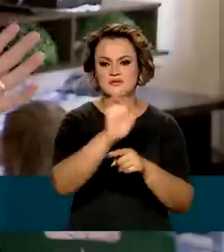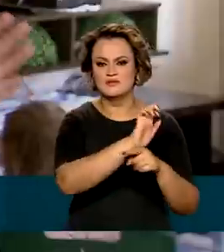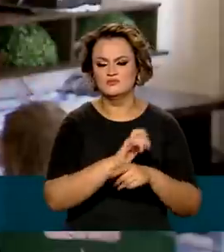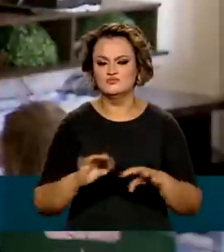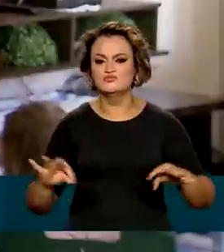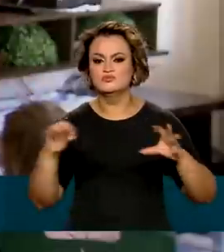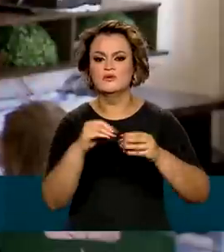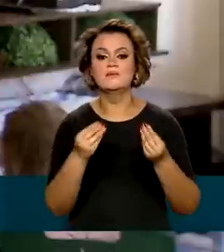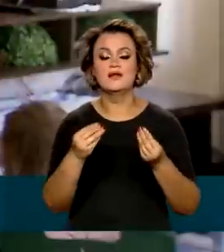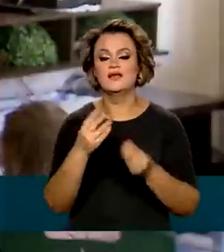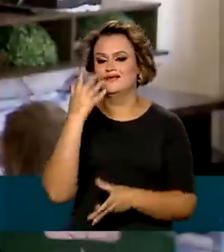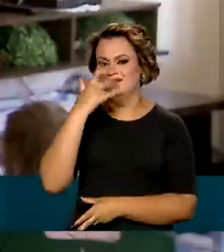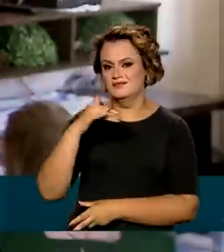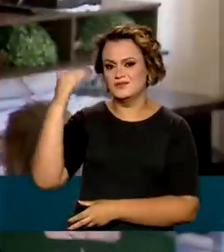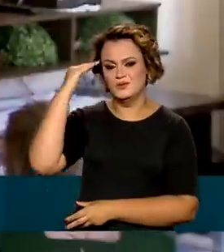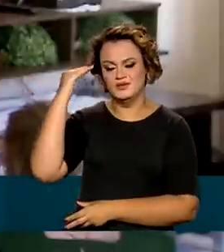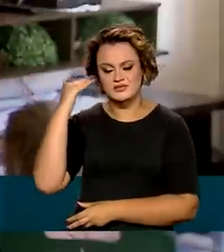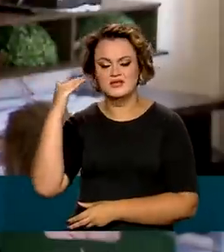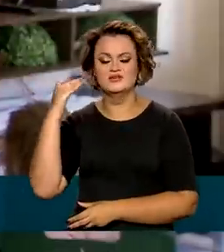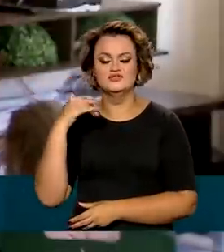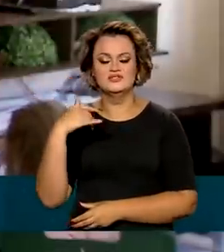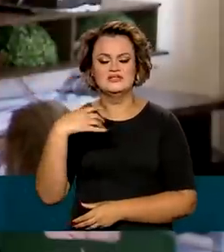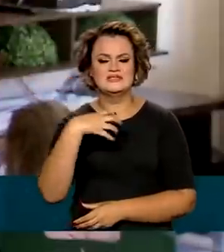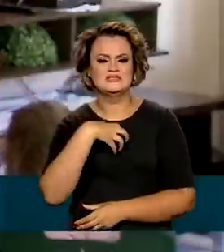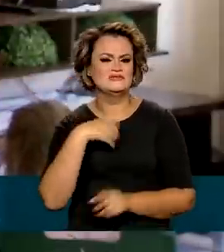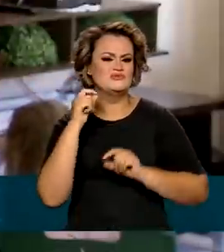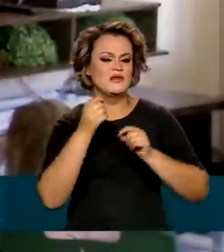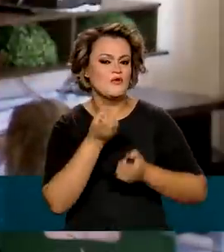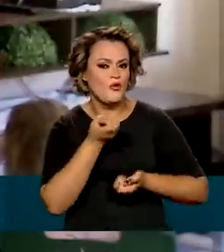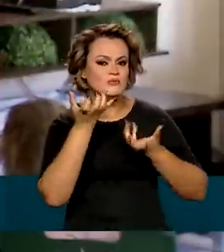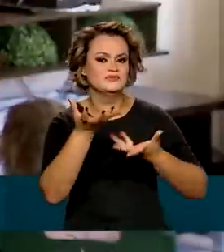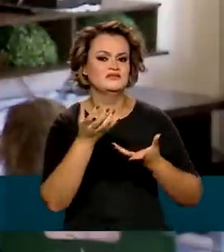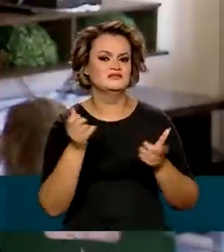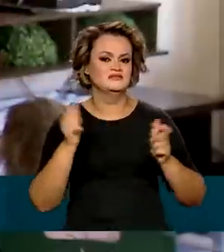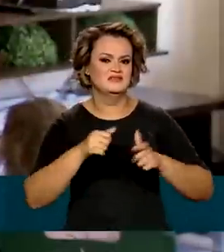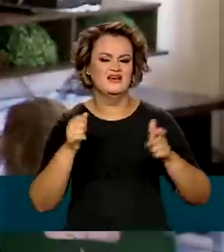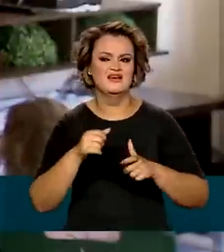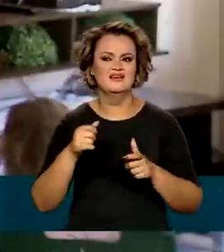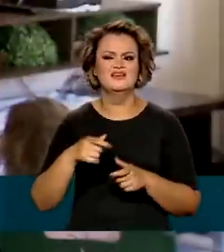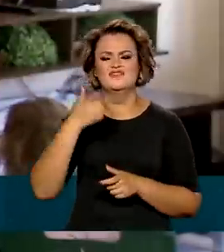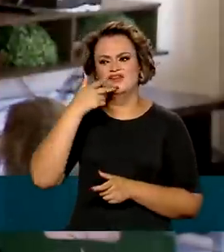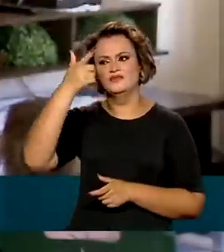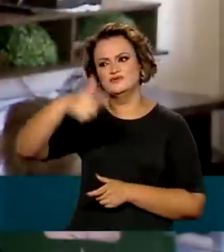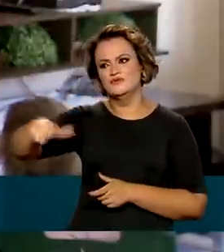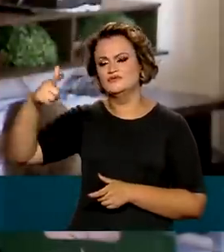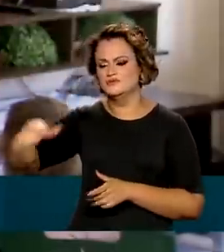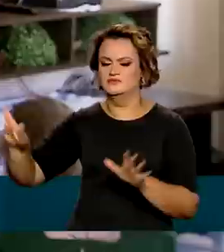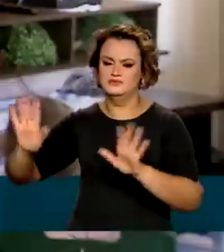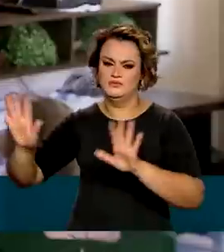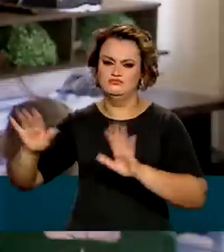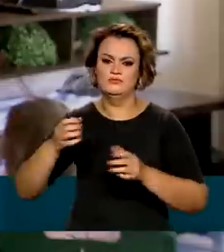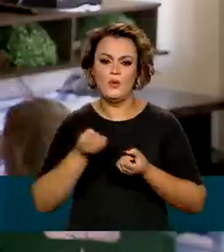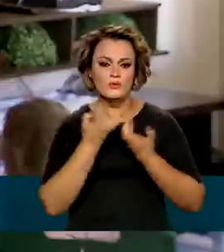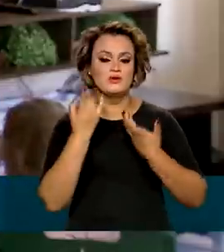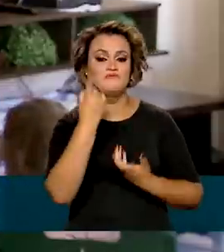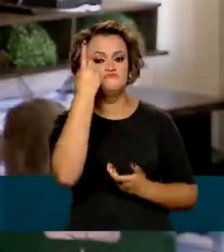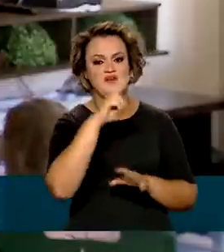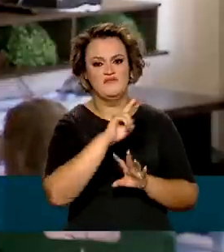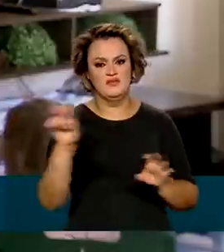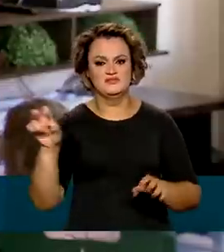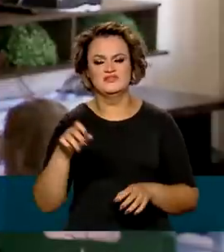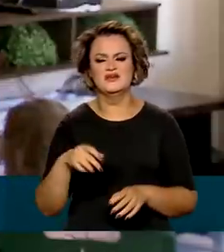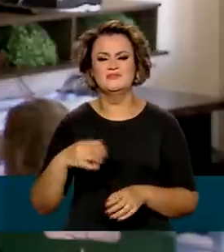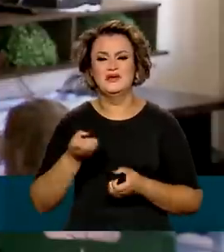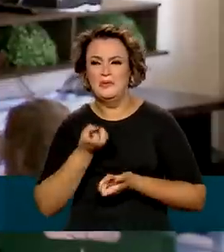crianças e os adolescentes possam contar o que passaram aqui mesmo, sem terem que repetir o relato várias vezes e acabarem